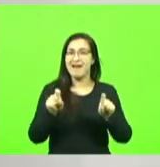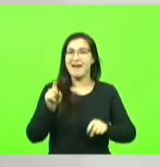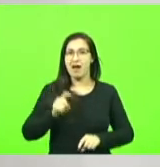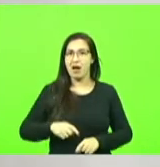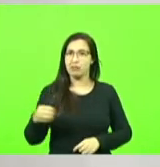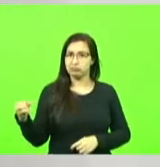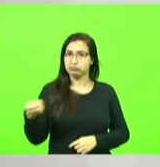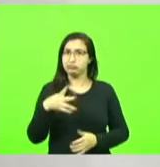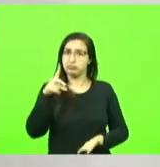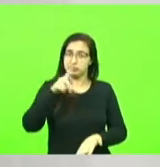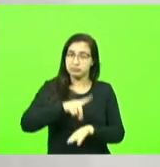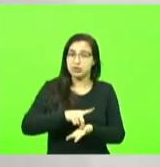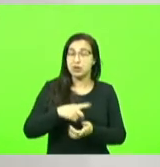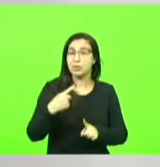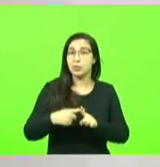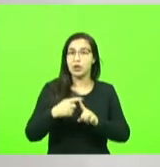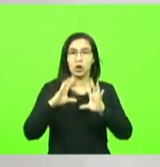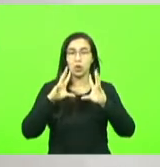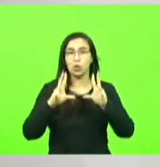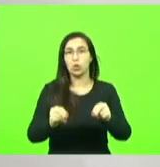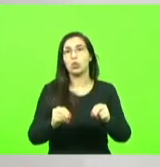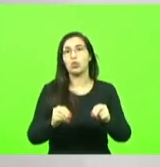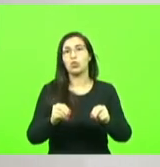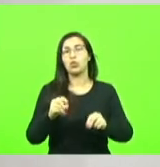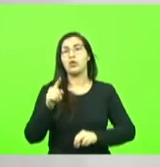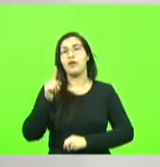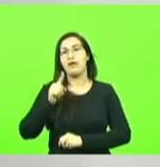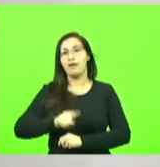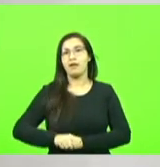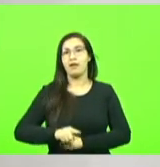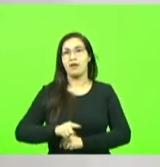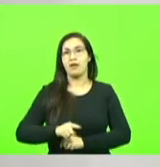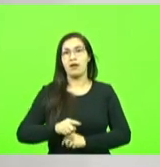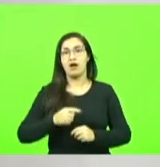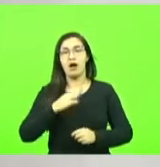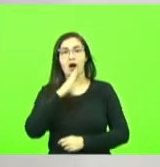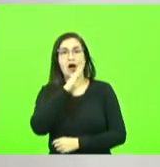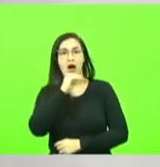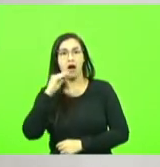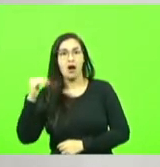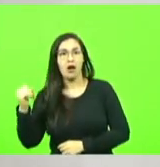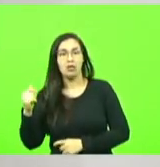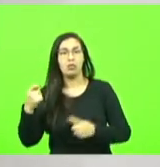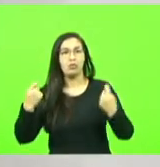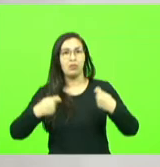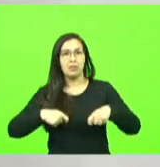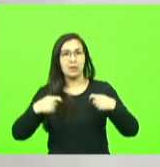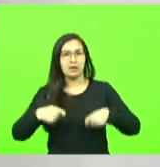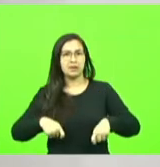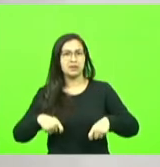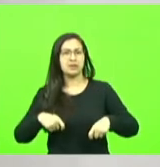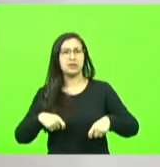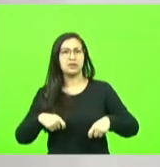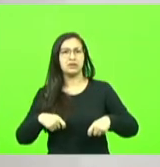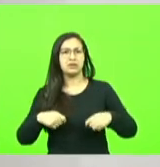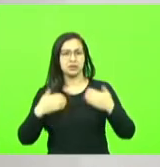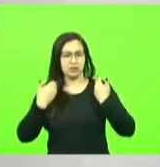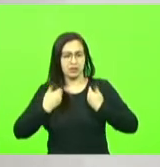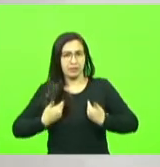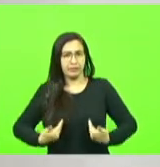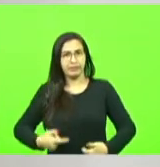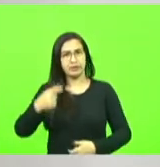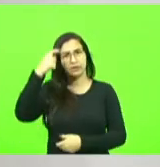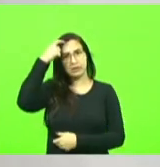ela em sua totalidade remete a forma em que adultos devem tratar temas como saúde física e mental